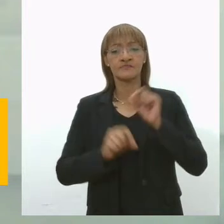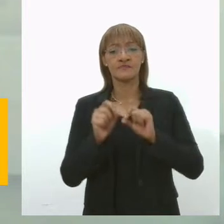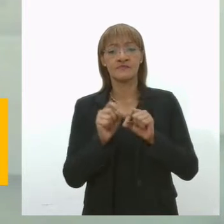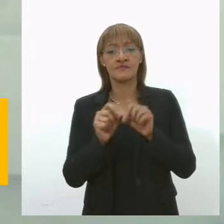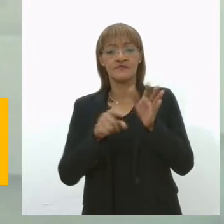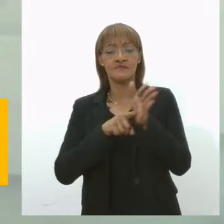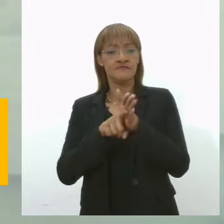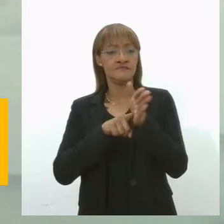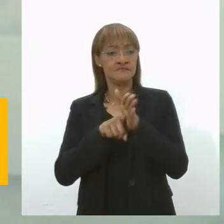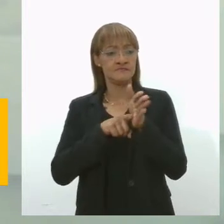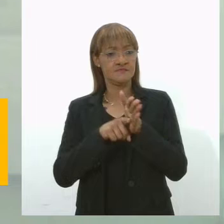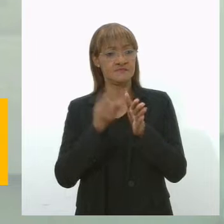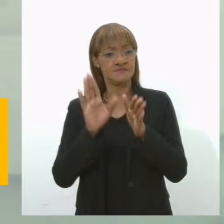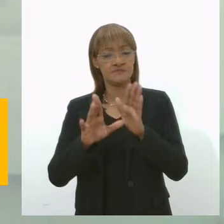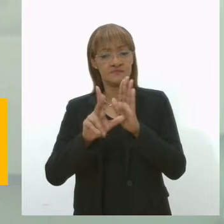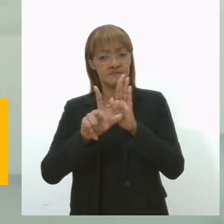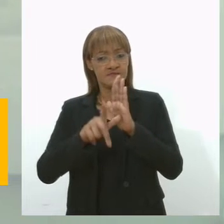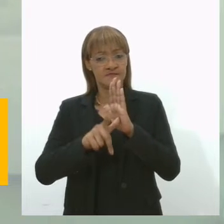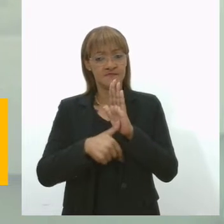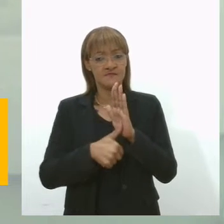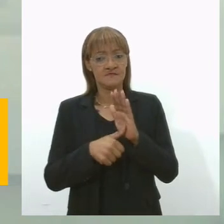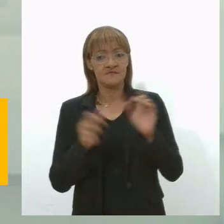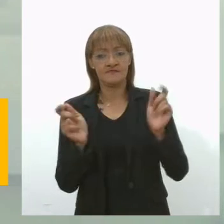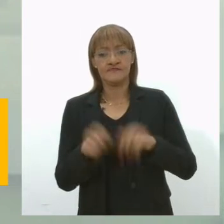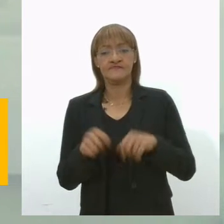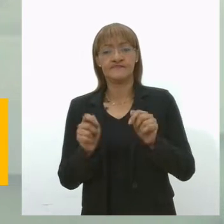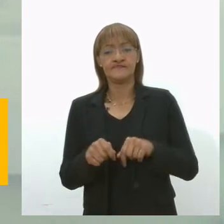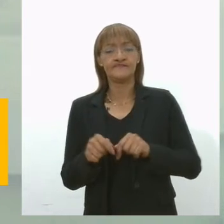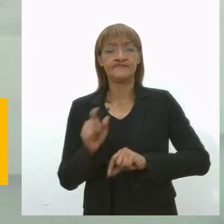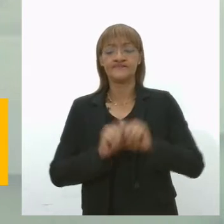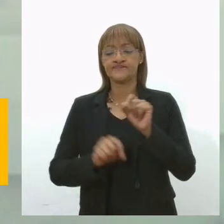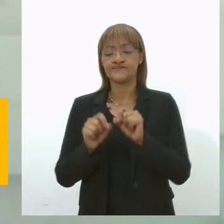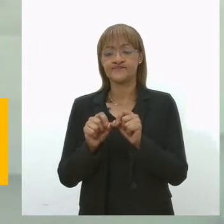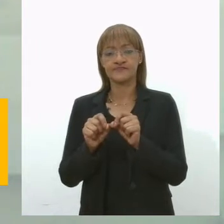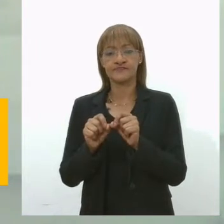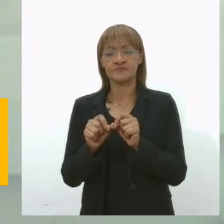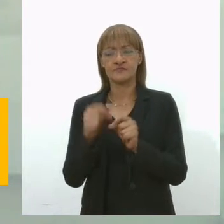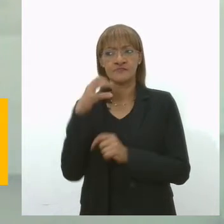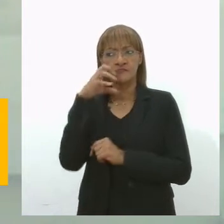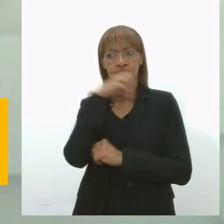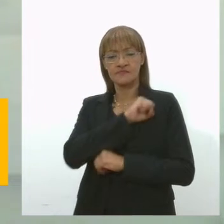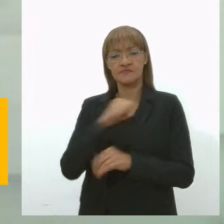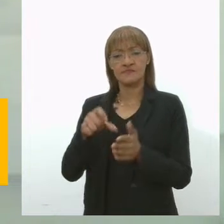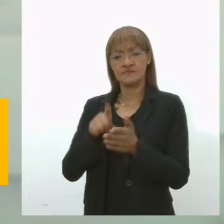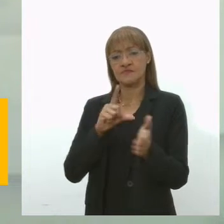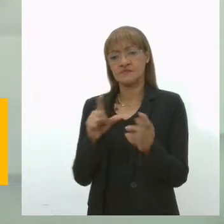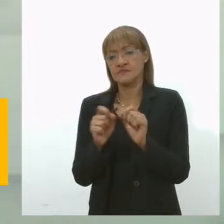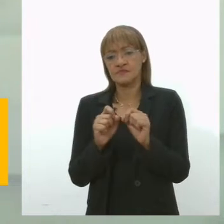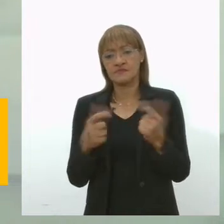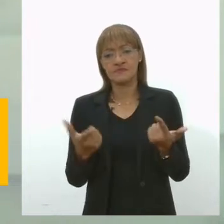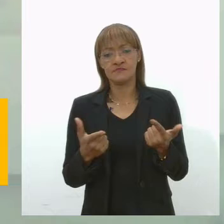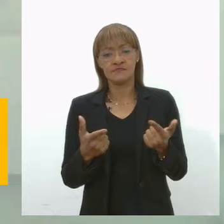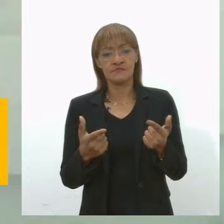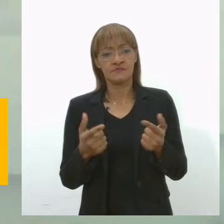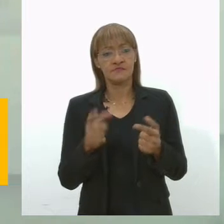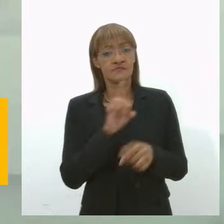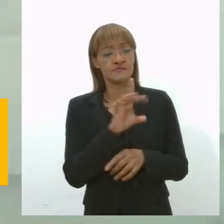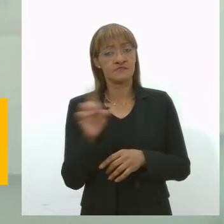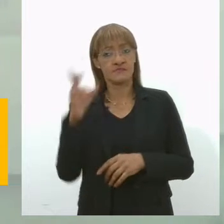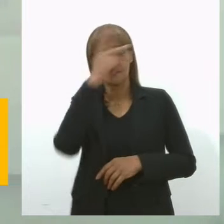tardio, né? A gente poderia diagnosticar com mais celeridade e, claro, se as pessoas procurassem